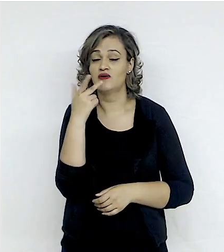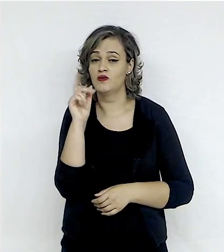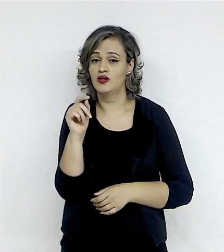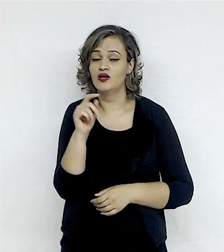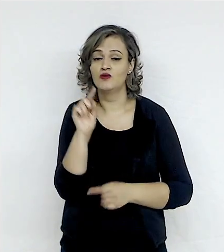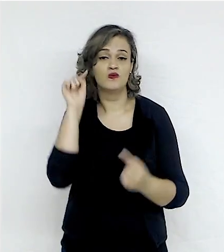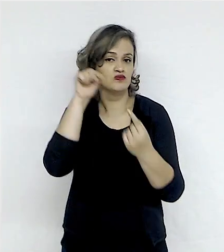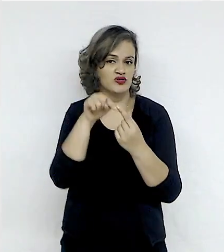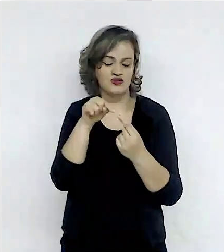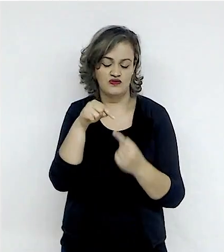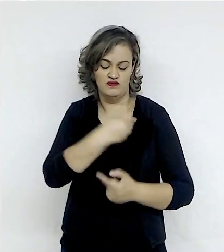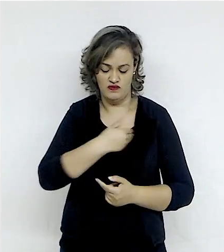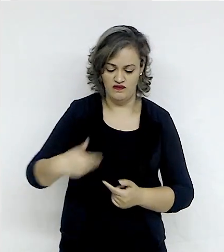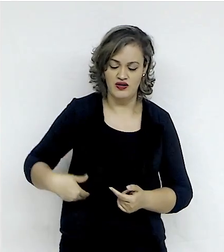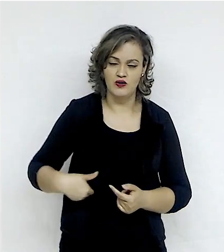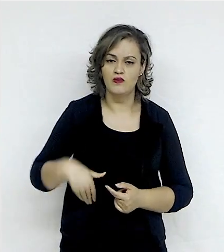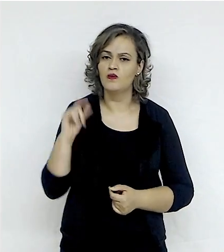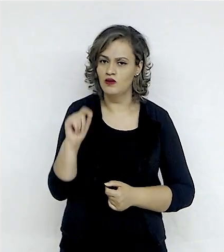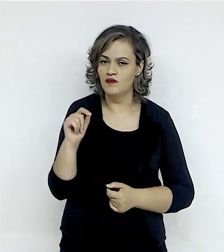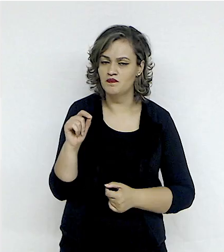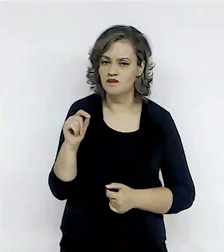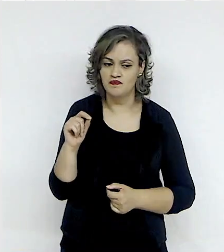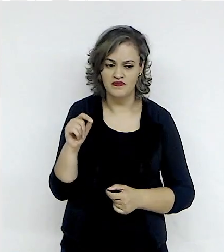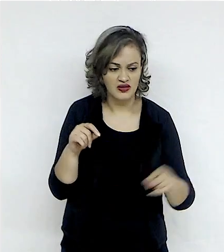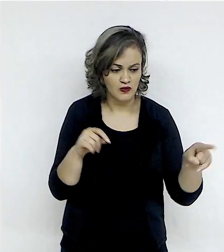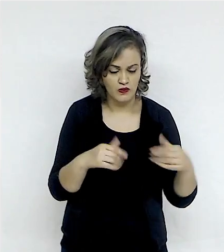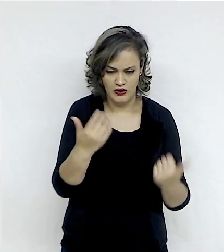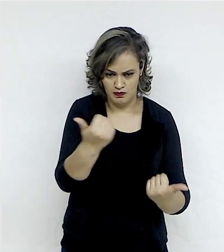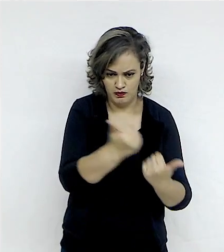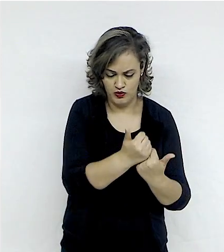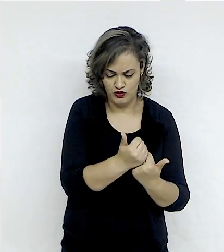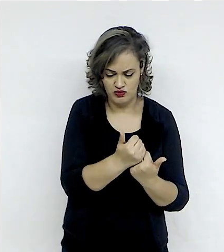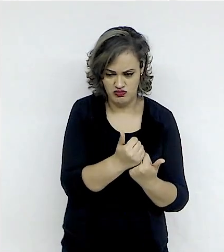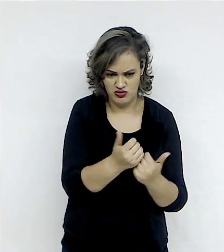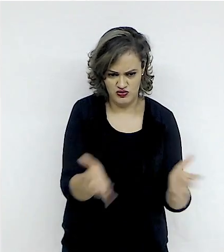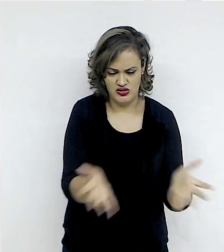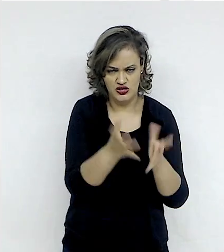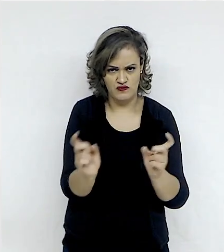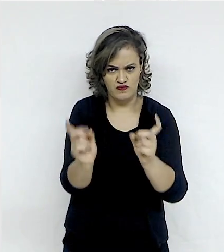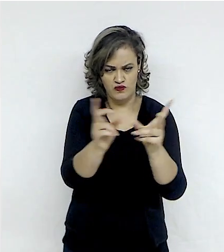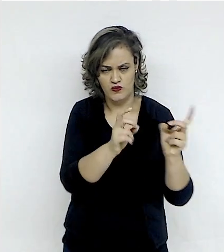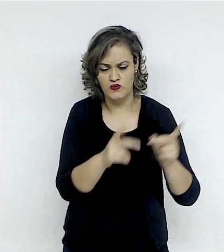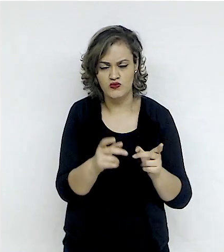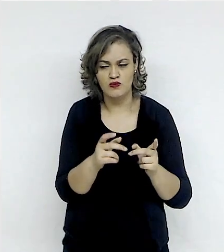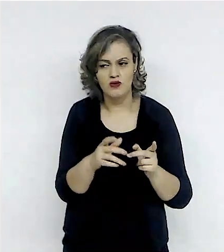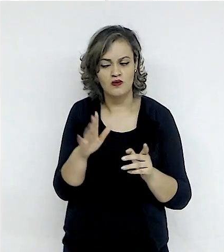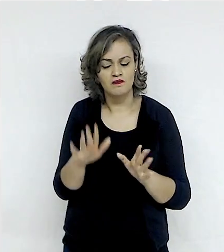objetivo do governo é passar da recuperação baseada no apoio ao consumo para um crescimento